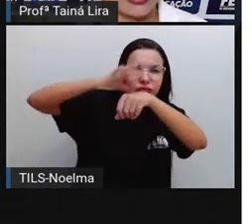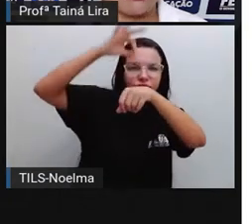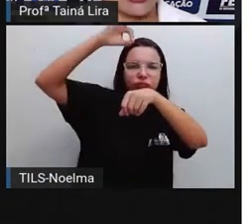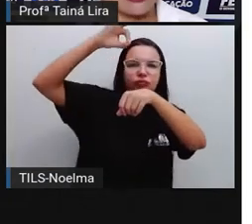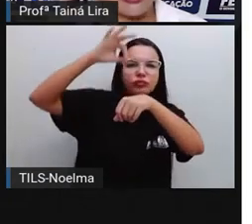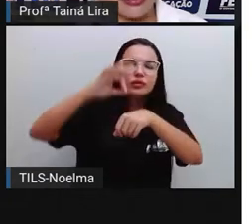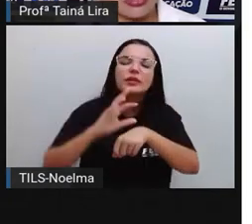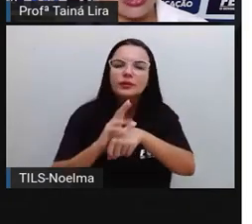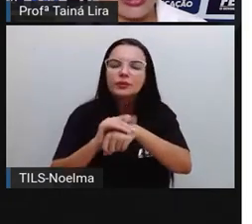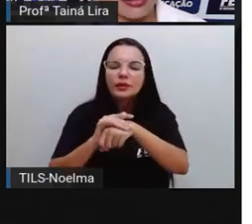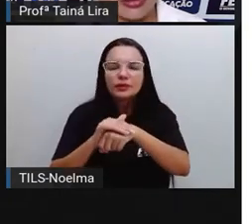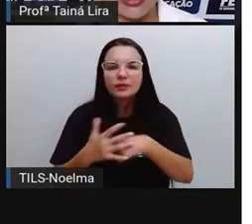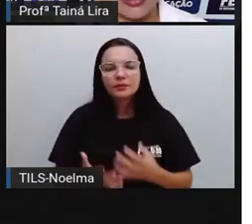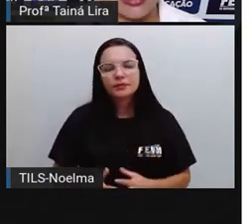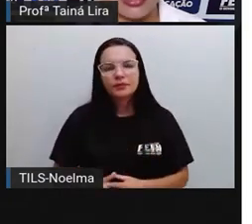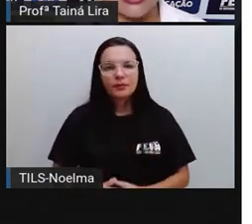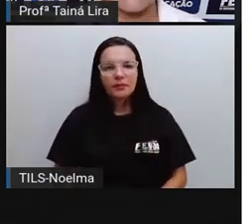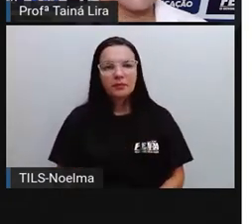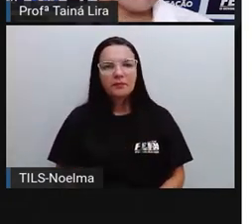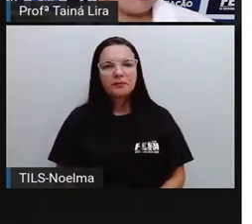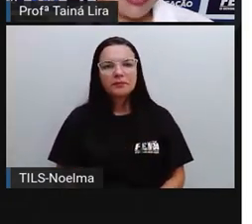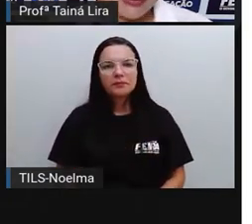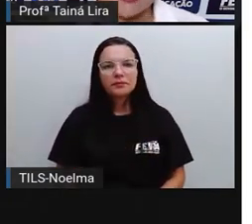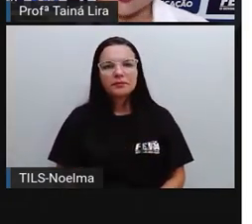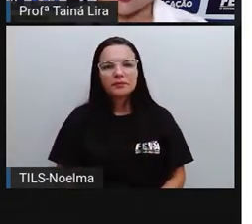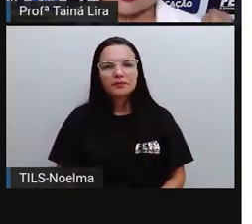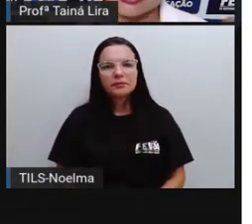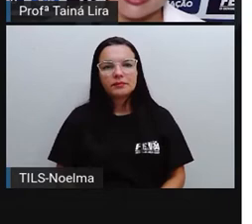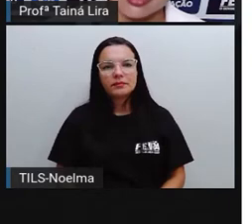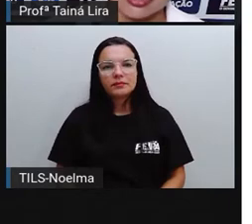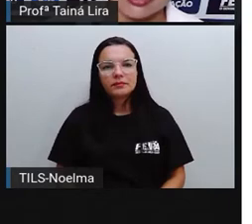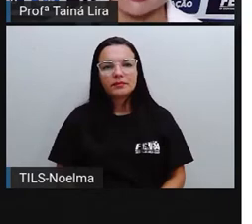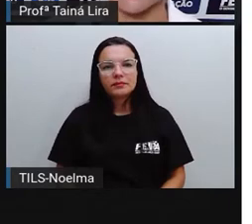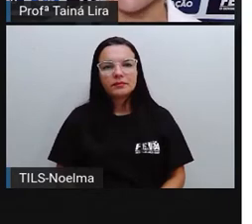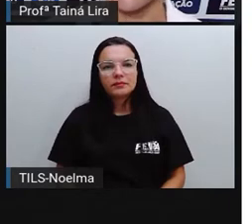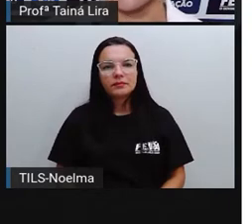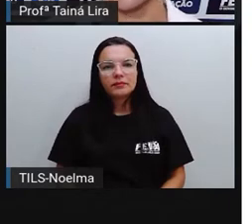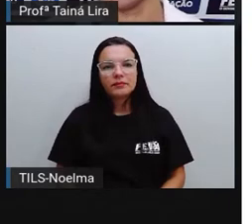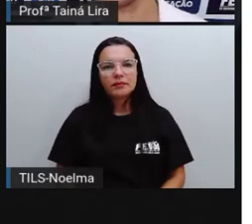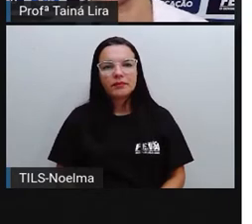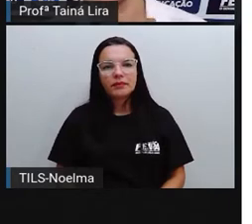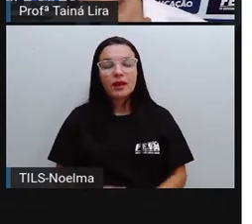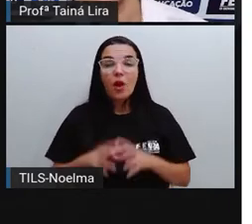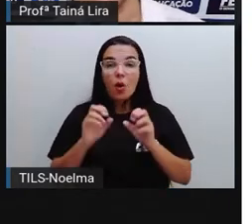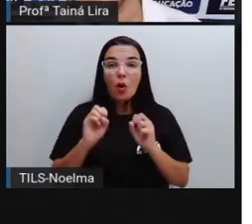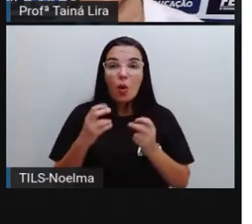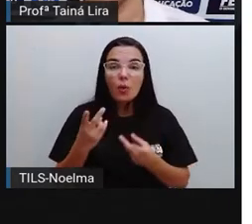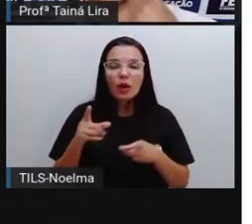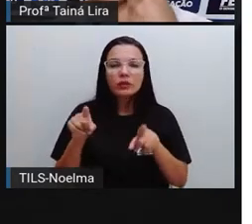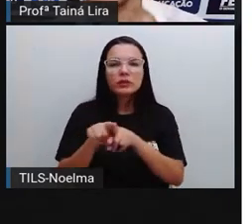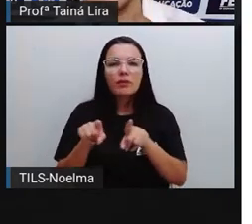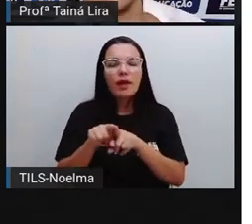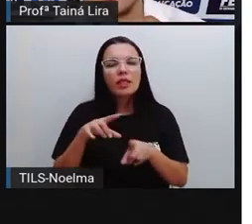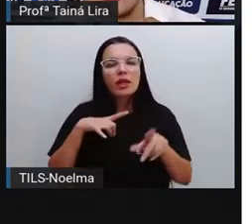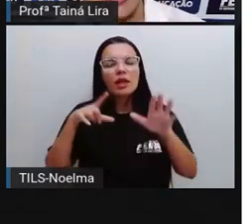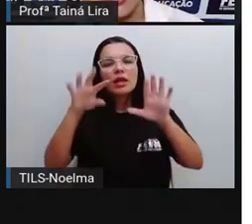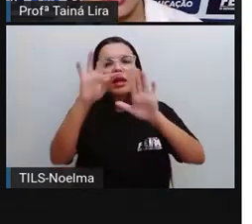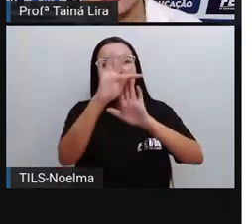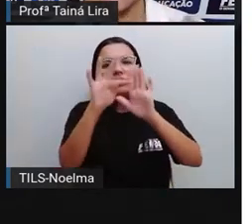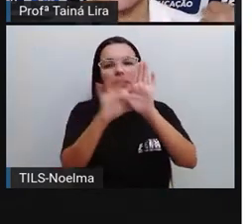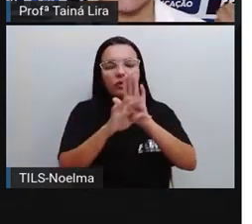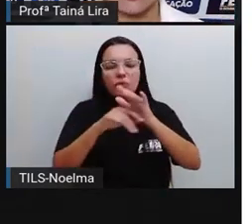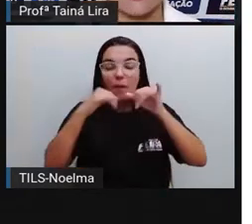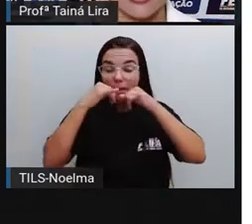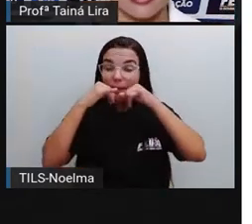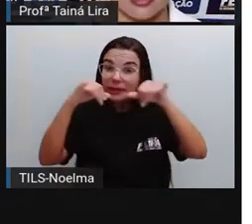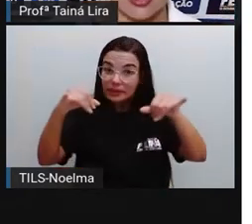chikungunya, enfim, ele transmite outras doenças, né? Ou existem também, ó, textos publicitários que vêm tanto com a imagem,